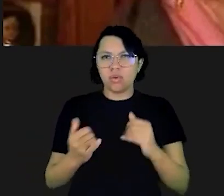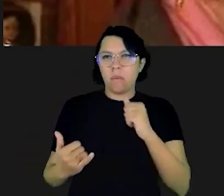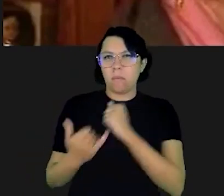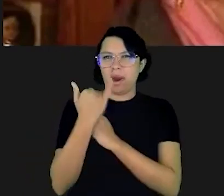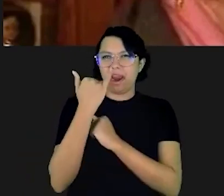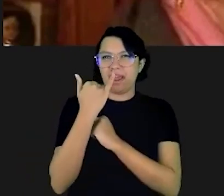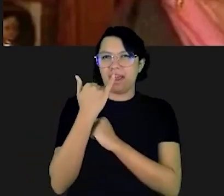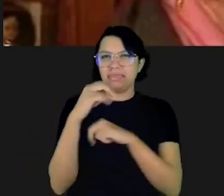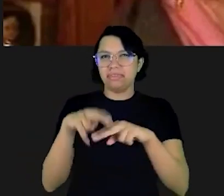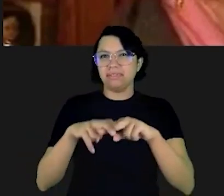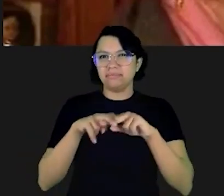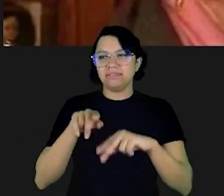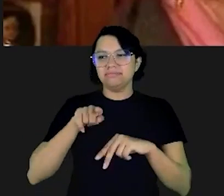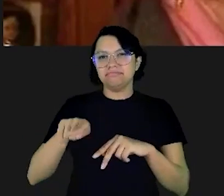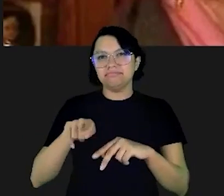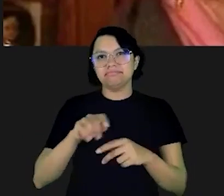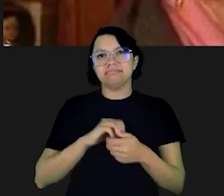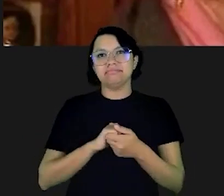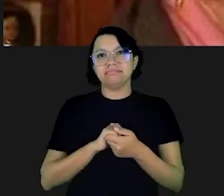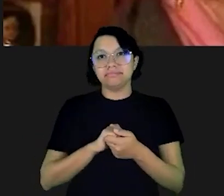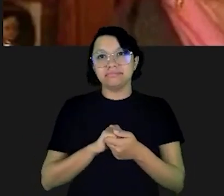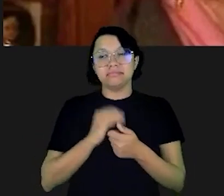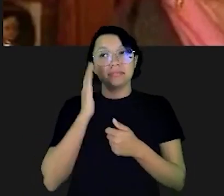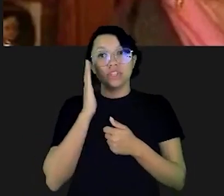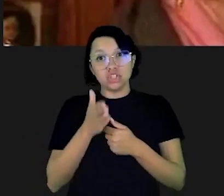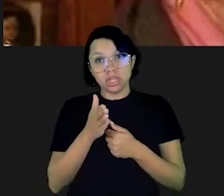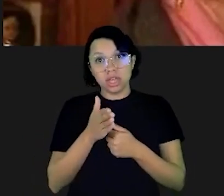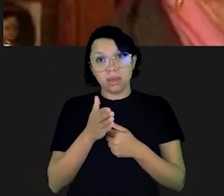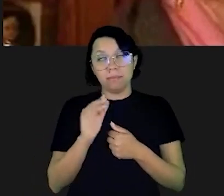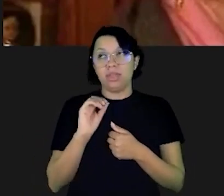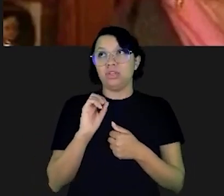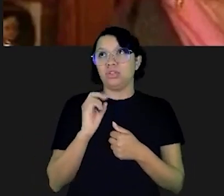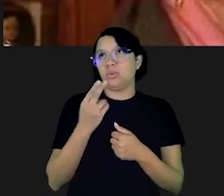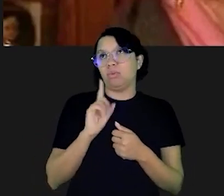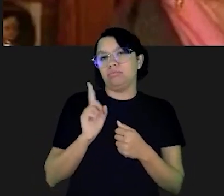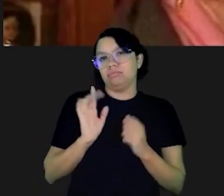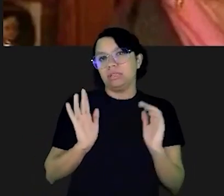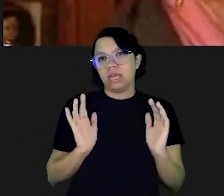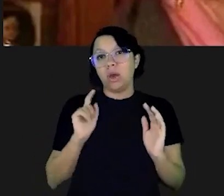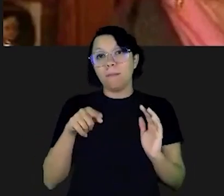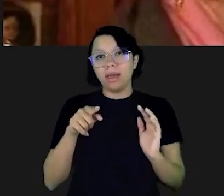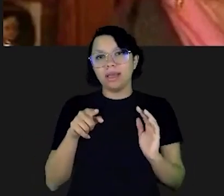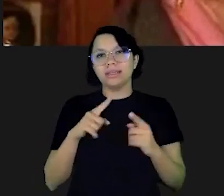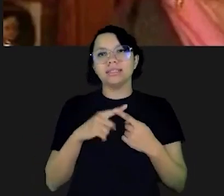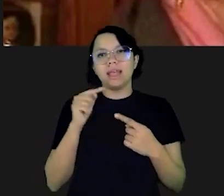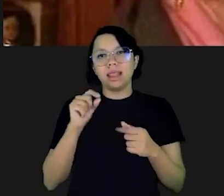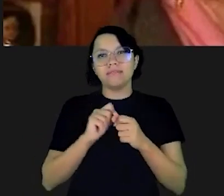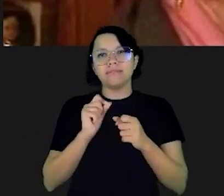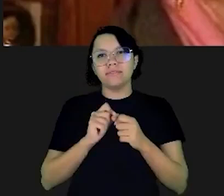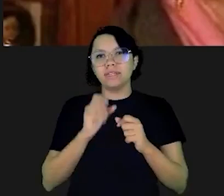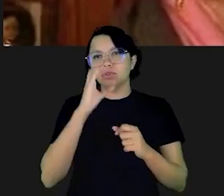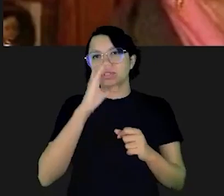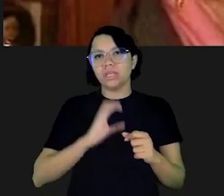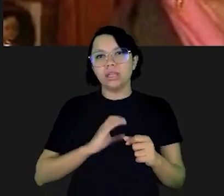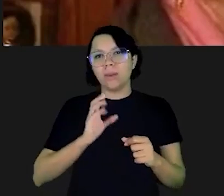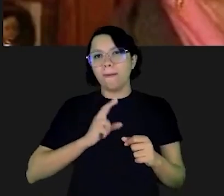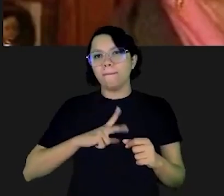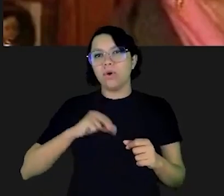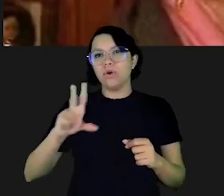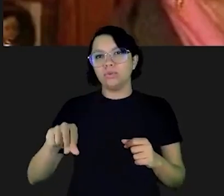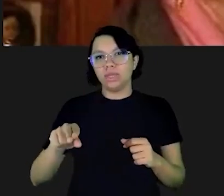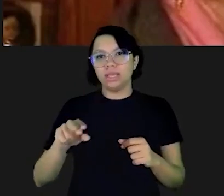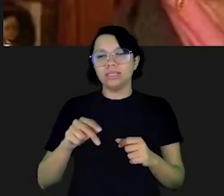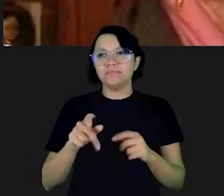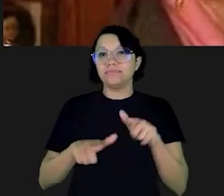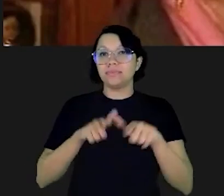legislativo, judiciário foram ludibriadas pelo golpe que intencionalmente ou não esta senhora aplicou